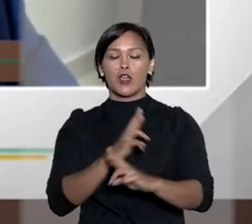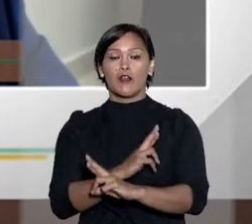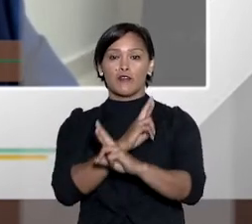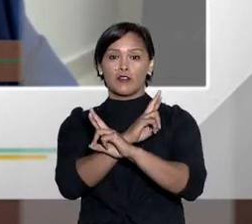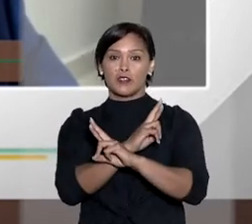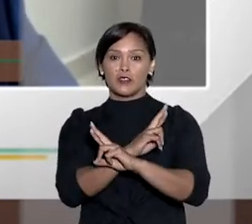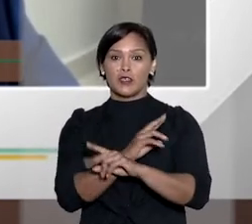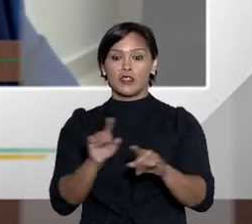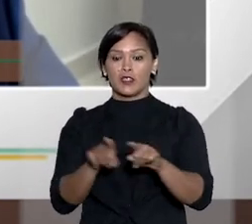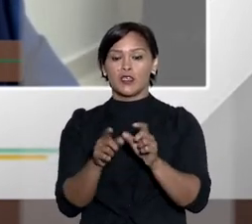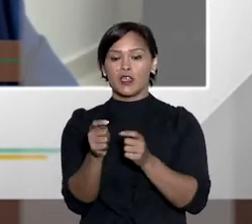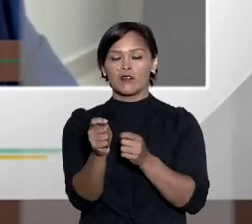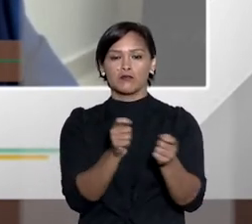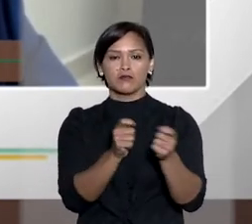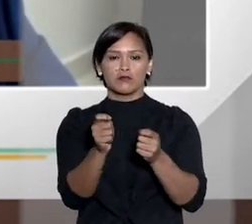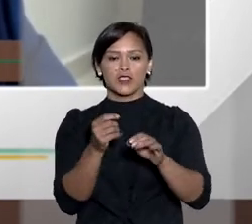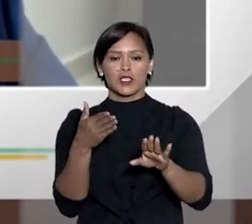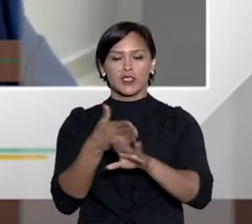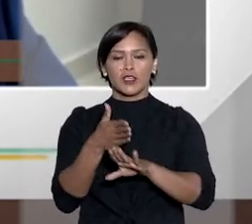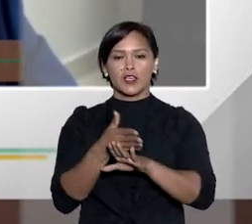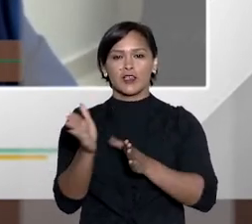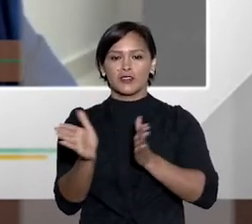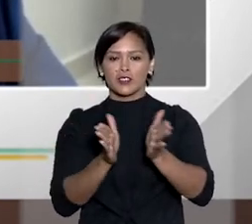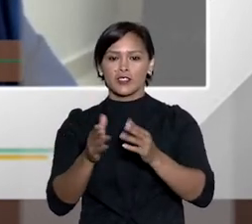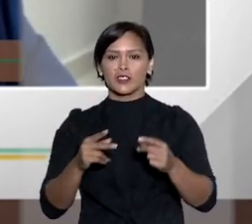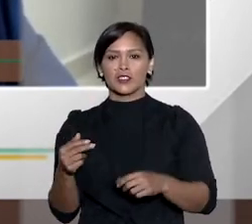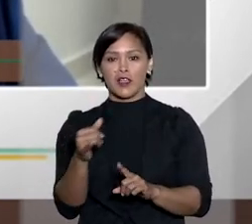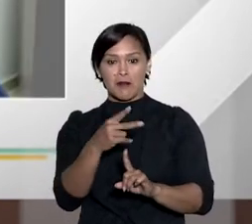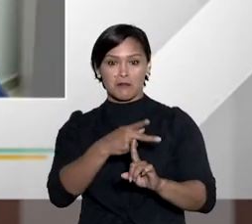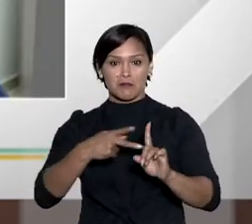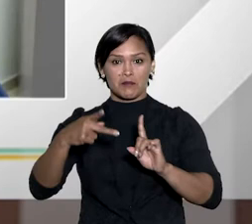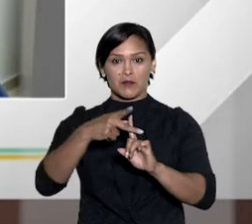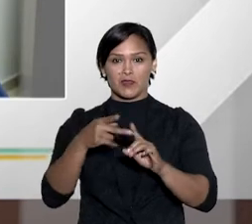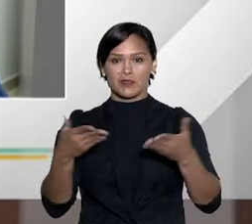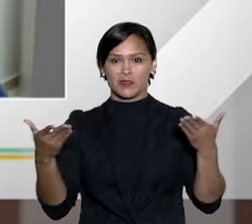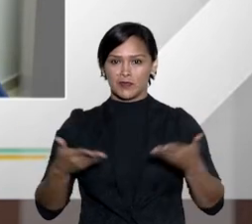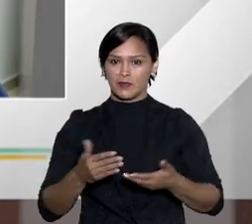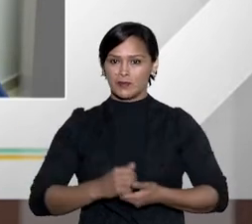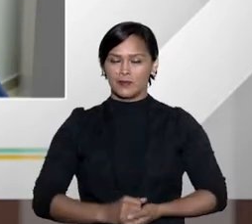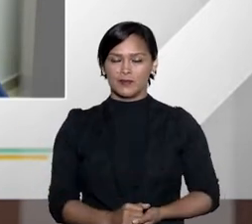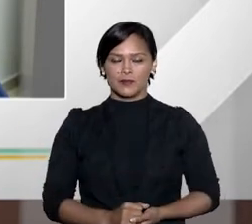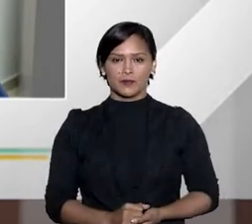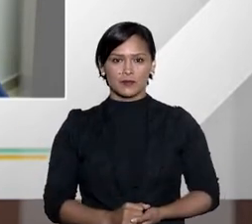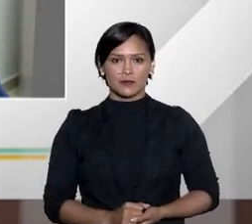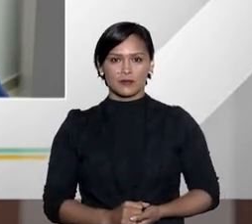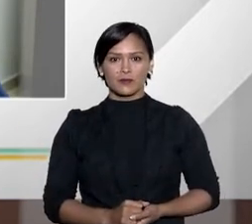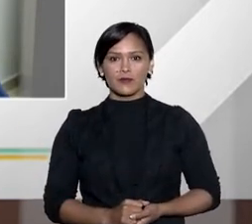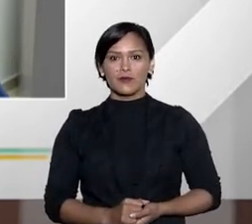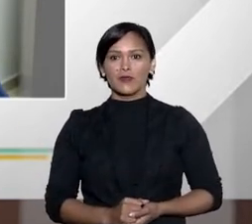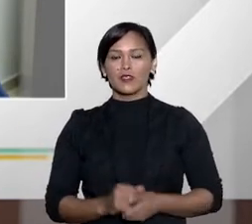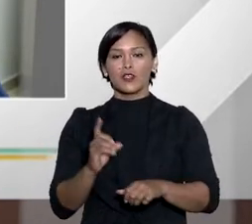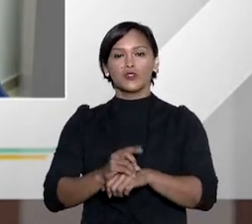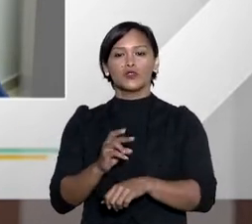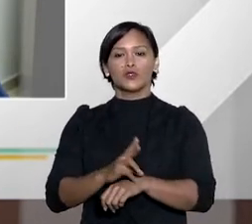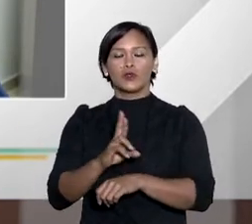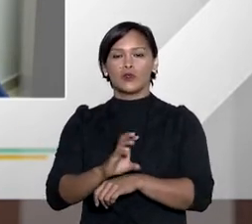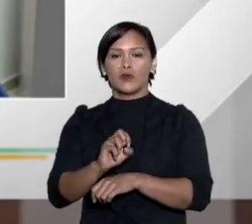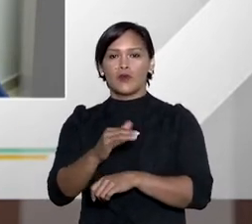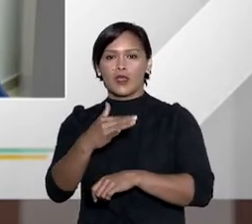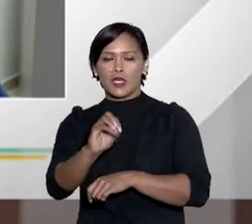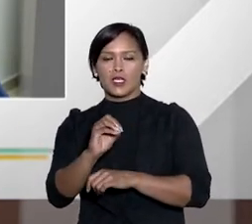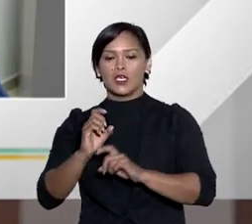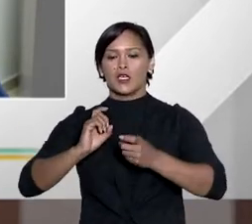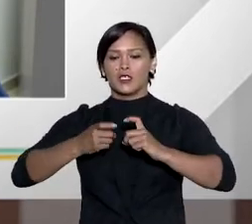e é um instrumento de acesso a questões previdenciárias hoje. Doutor Eric, nos casos envolvendo a administração pública,